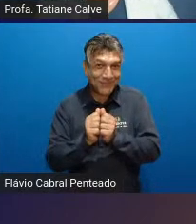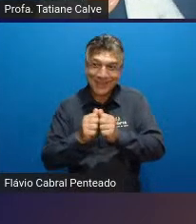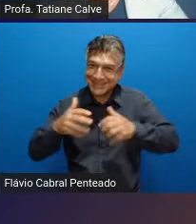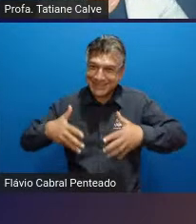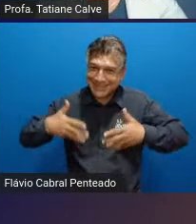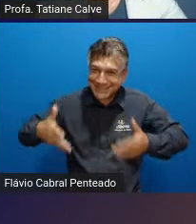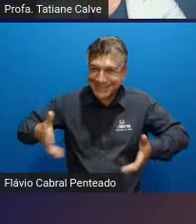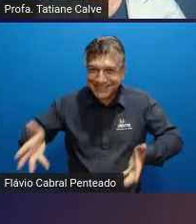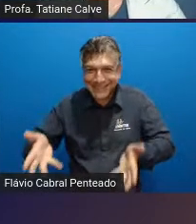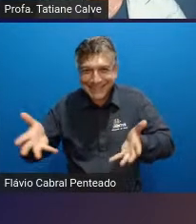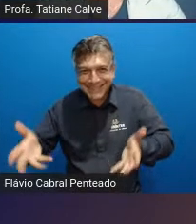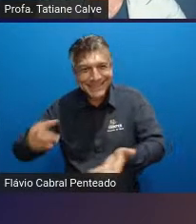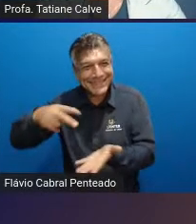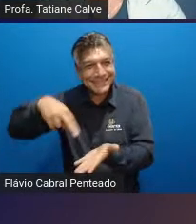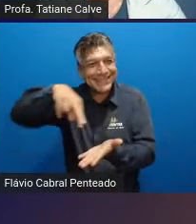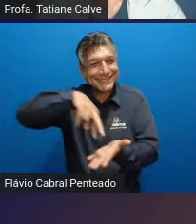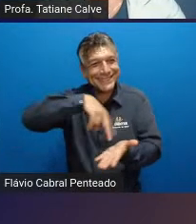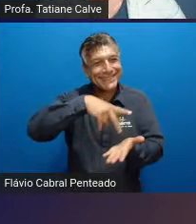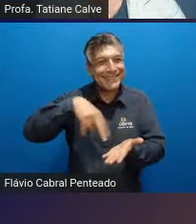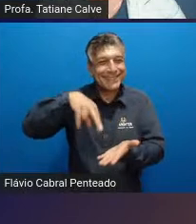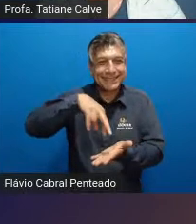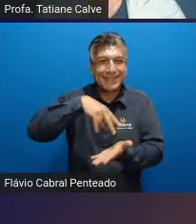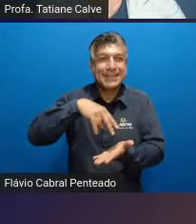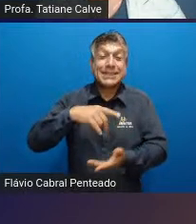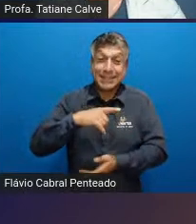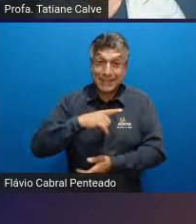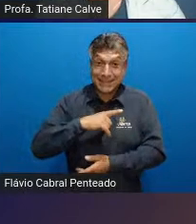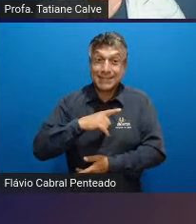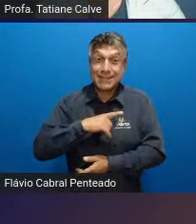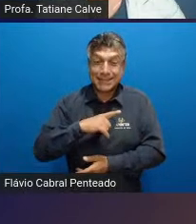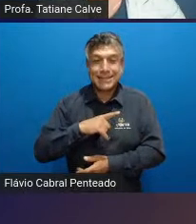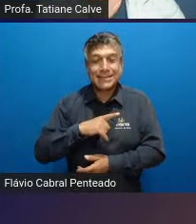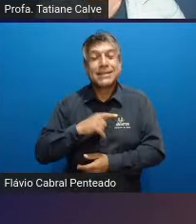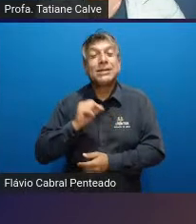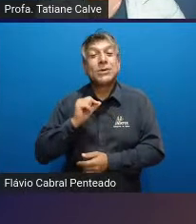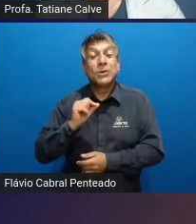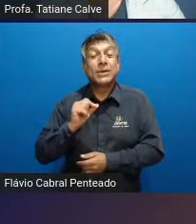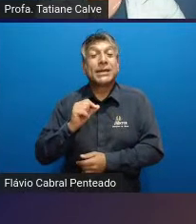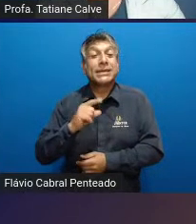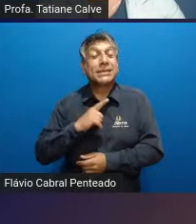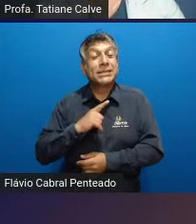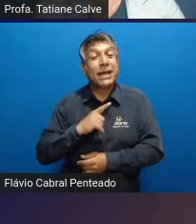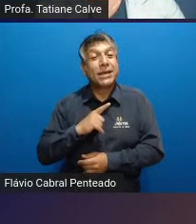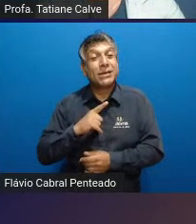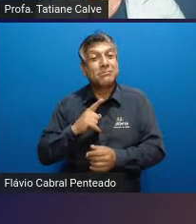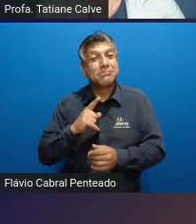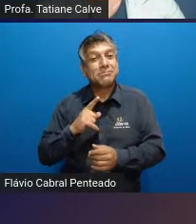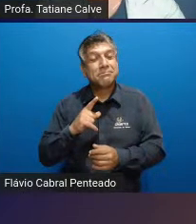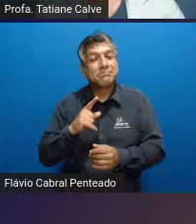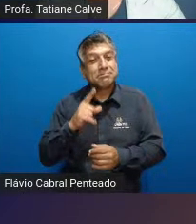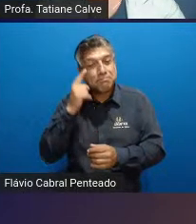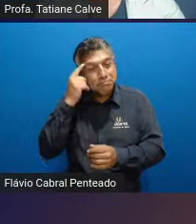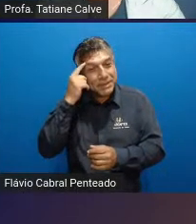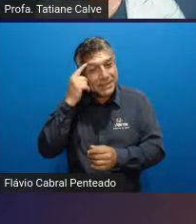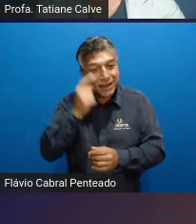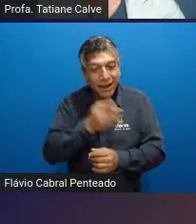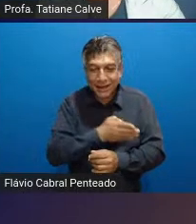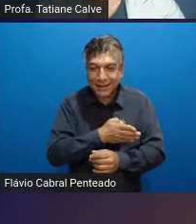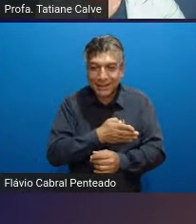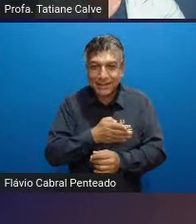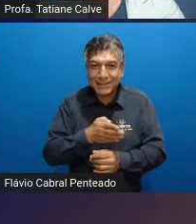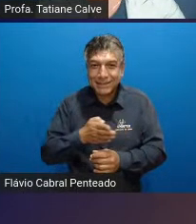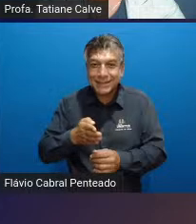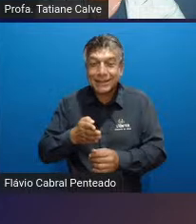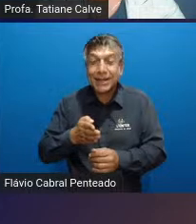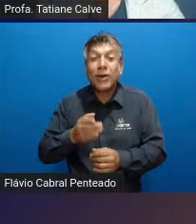essa questão do balé que também temos esse pré-conceito onde indica ali o autor que o